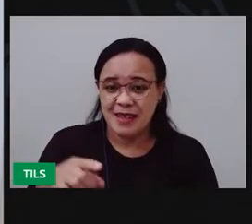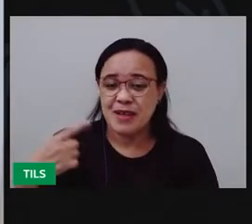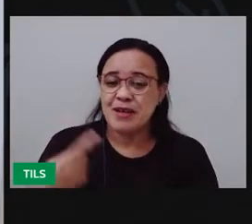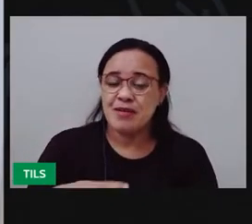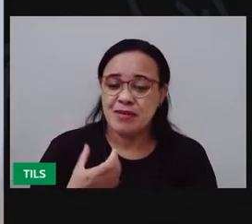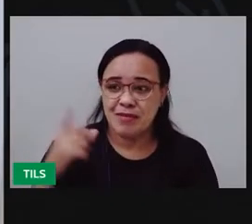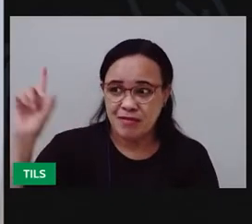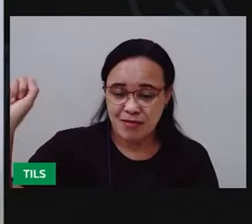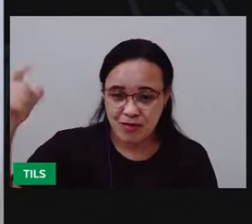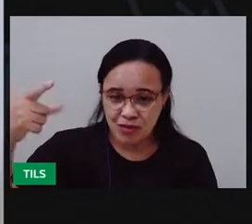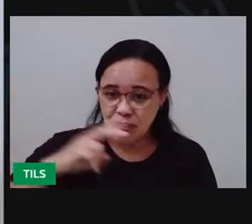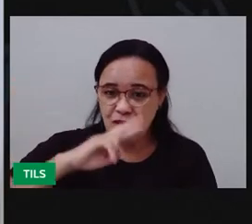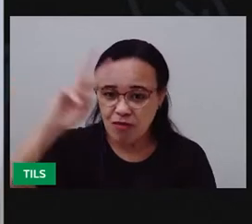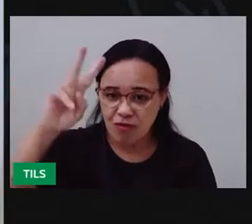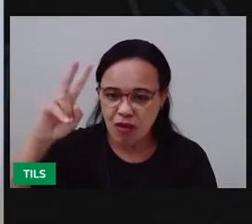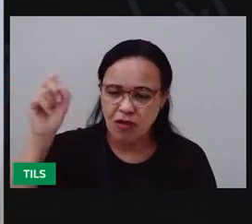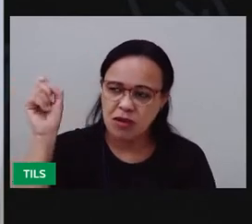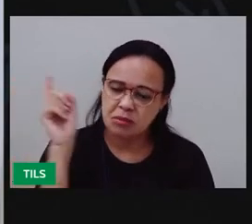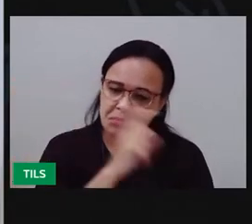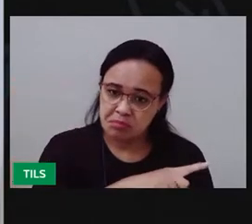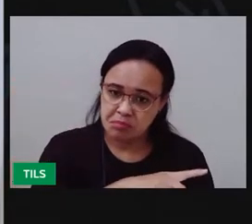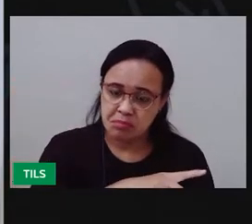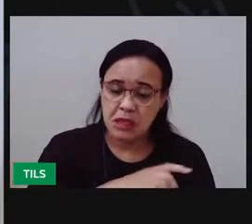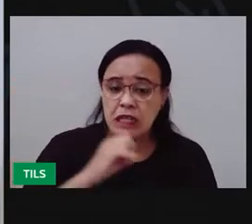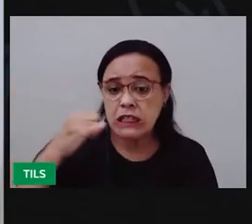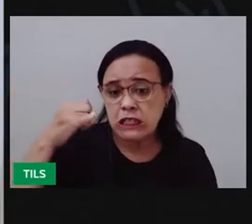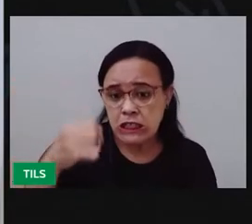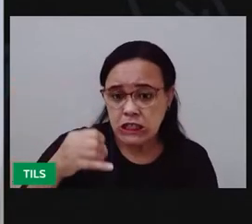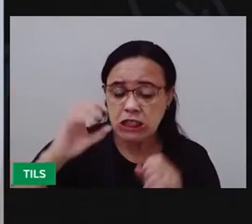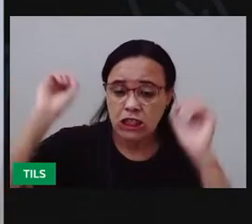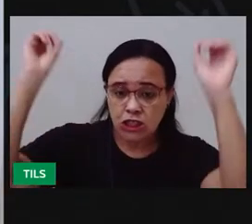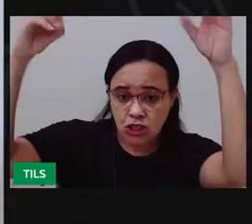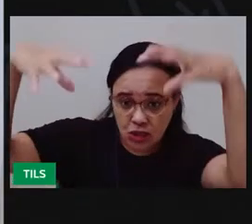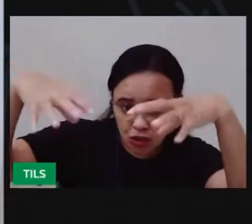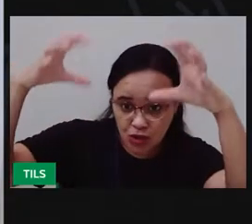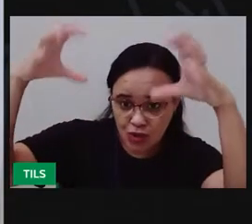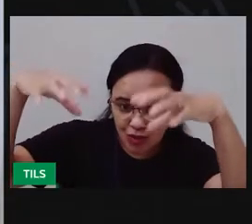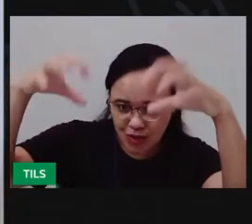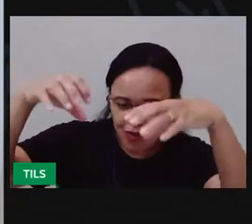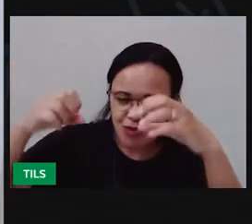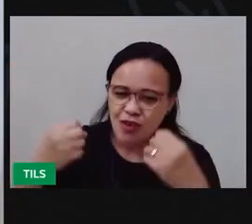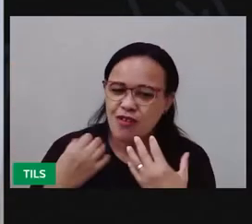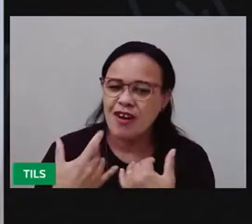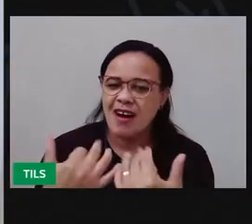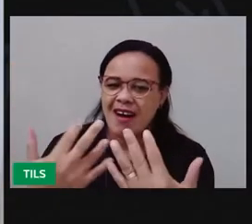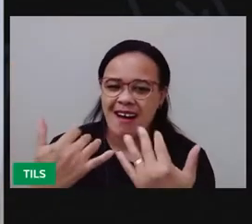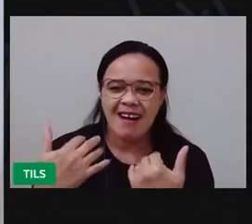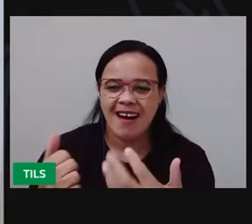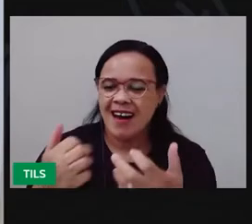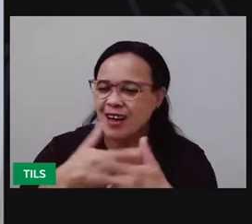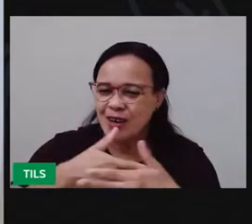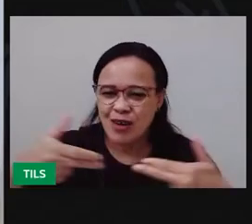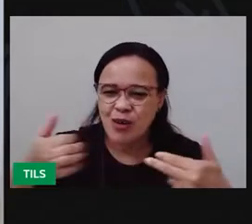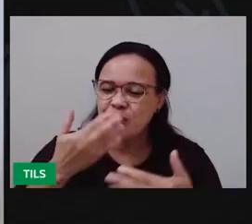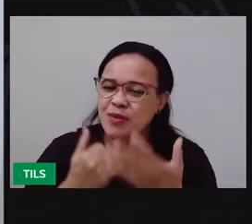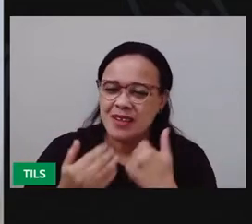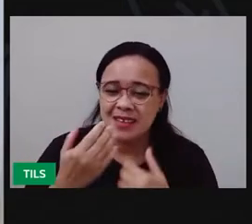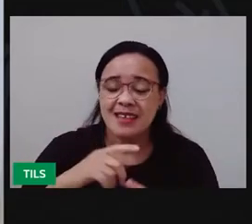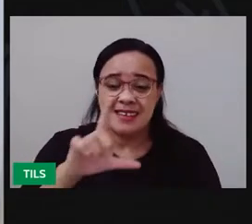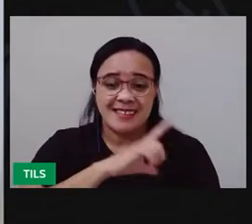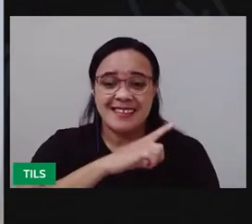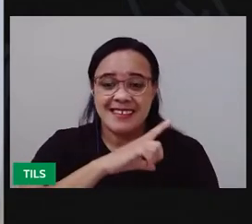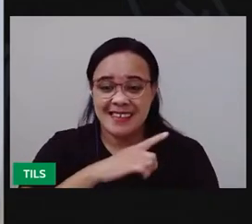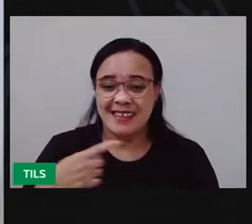Deus, se ele arranjar o pano. Se chove, tem plantação. Até no pé do lojedo, havendo terra